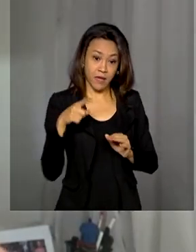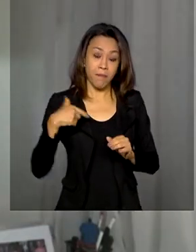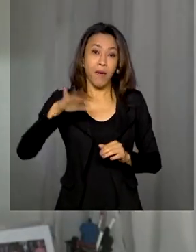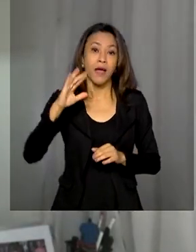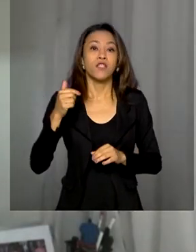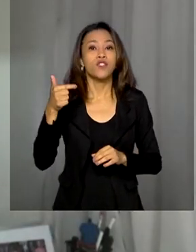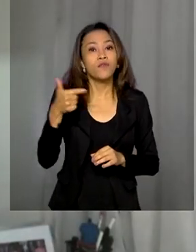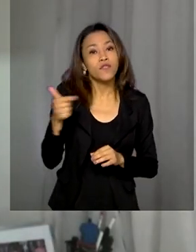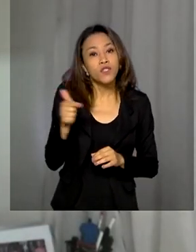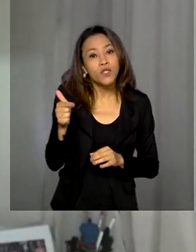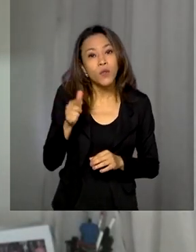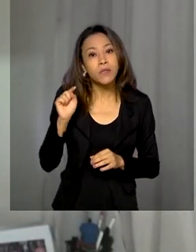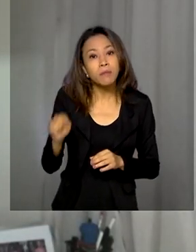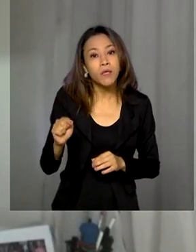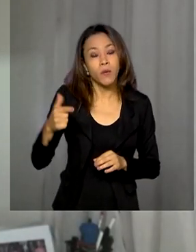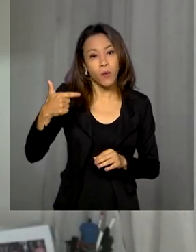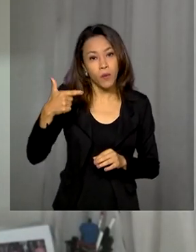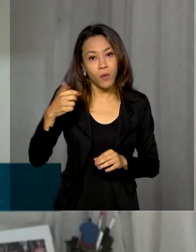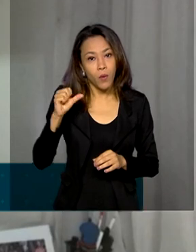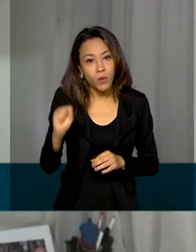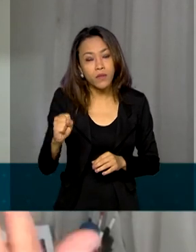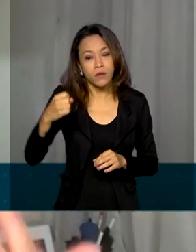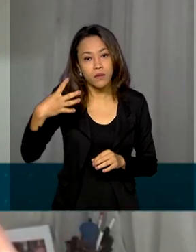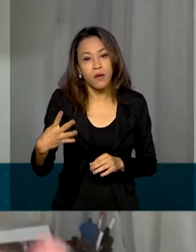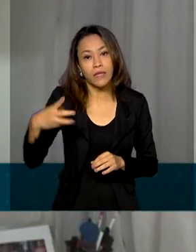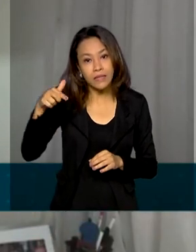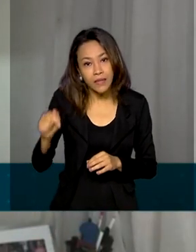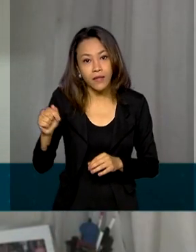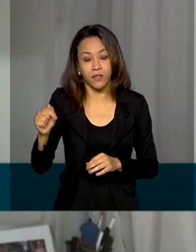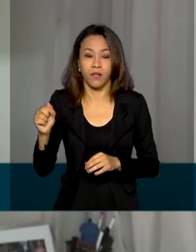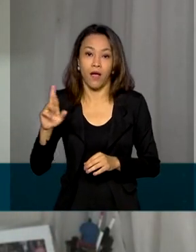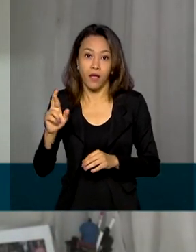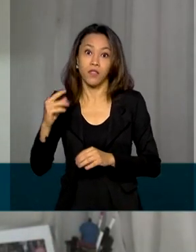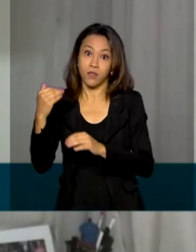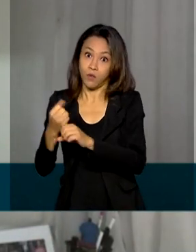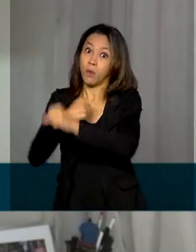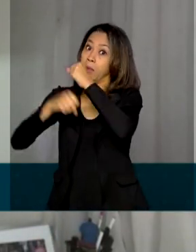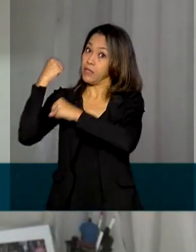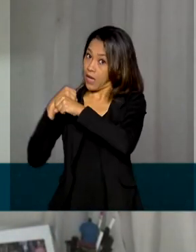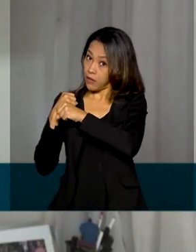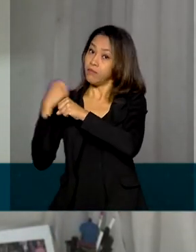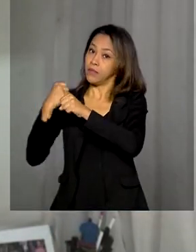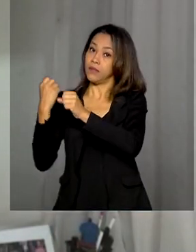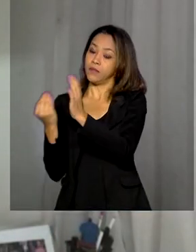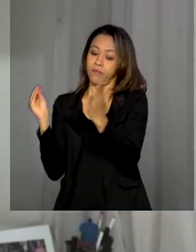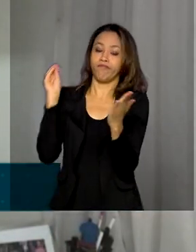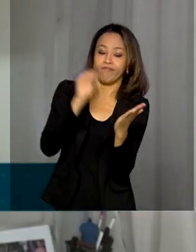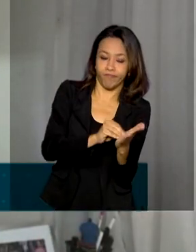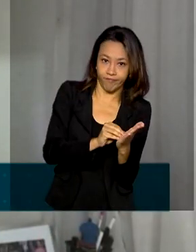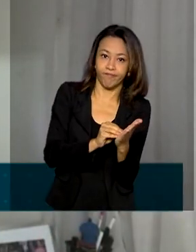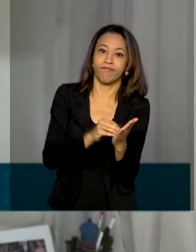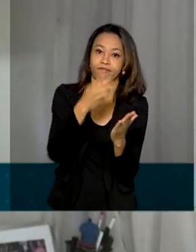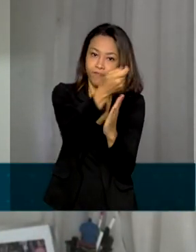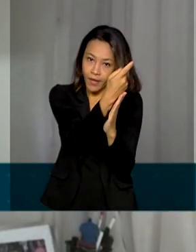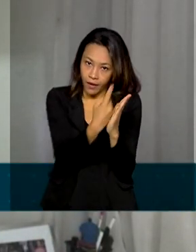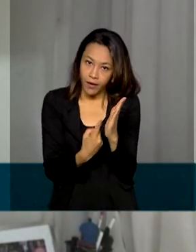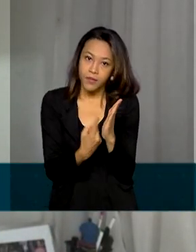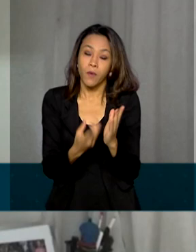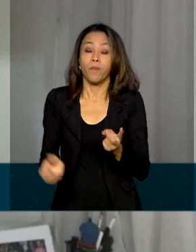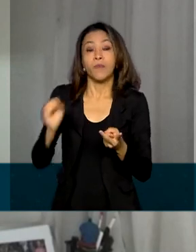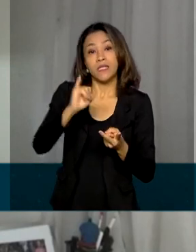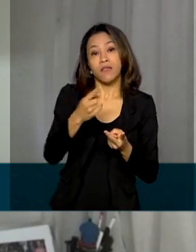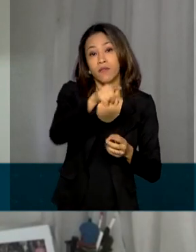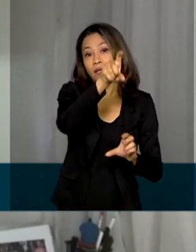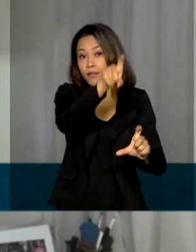que R$ 22.847 no ano passado, precisa fazer a declaração. Se você ou um dependente